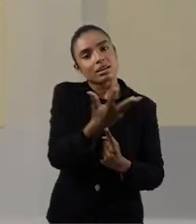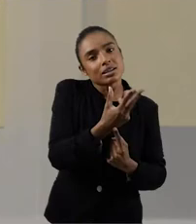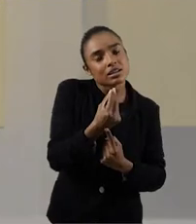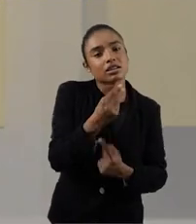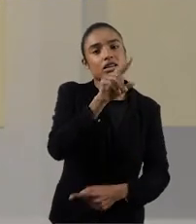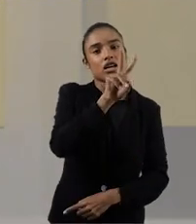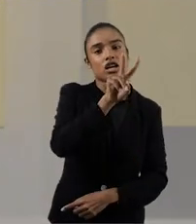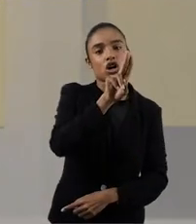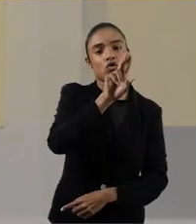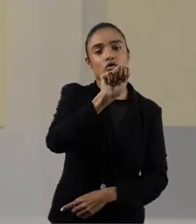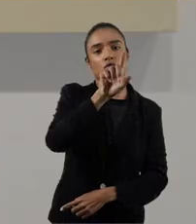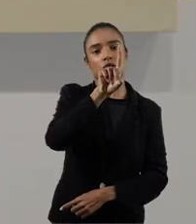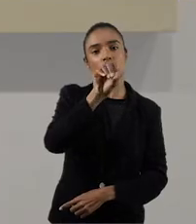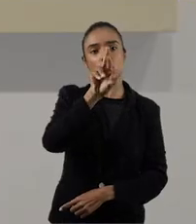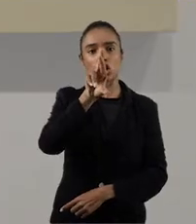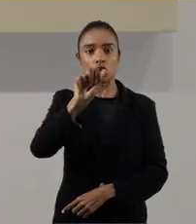uma série de pintura chamada Voadora.